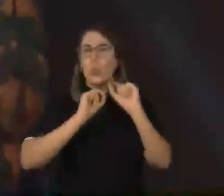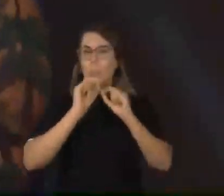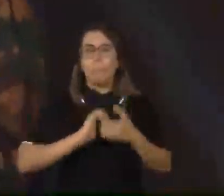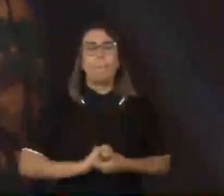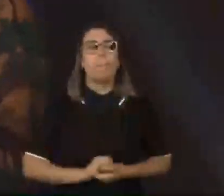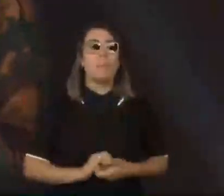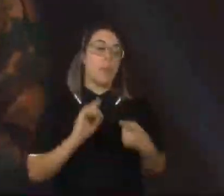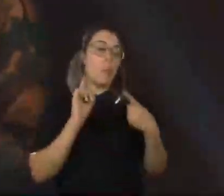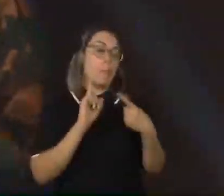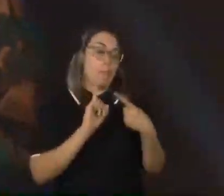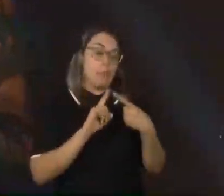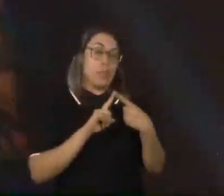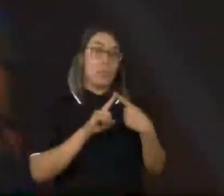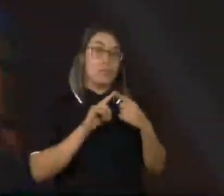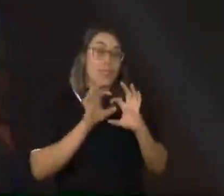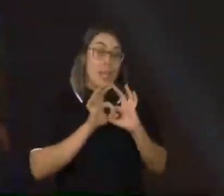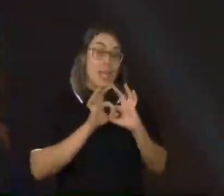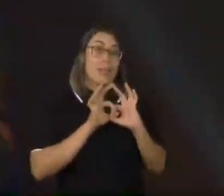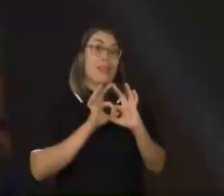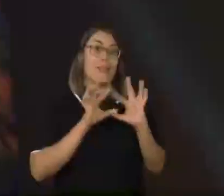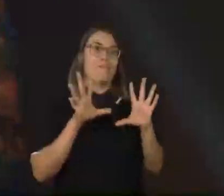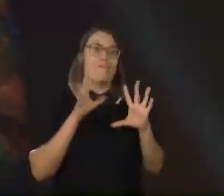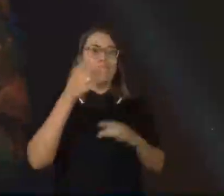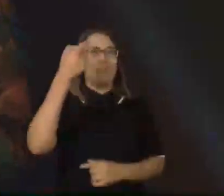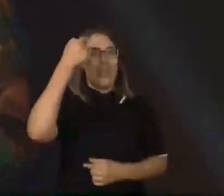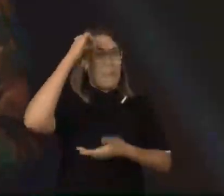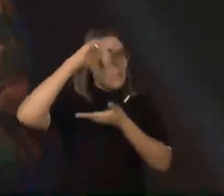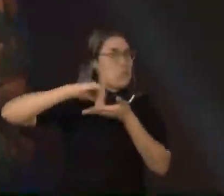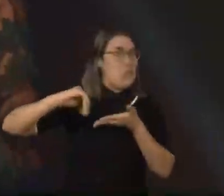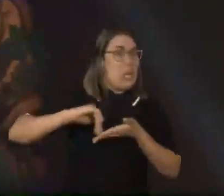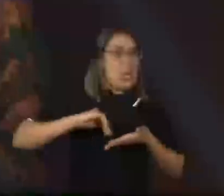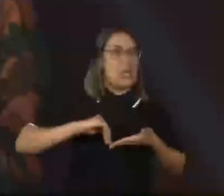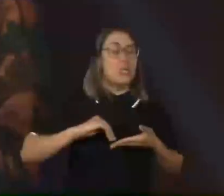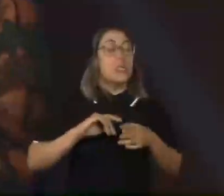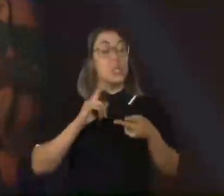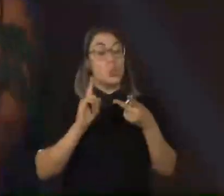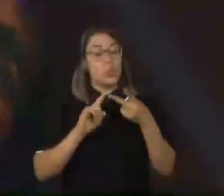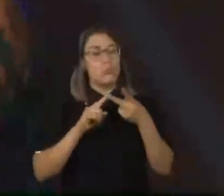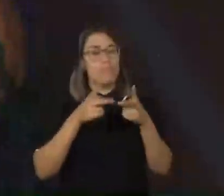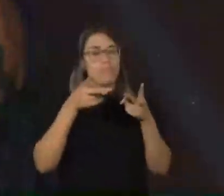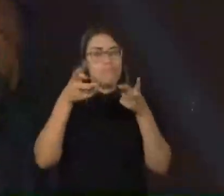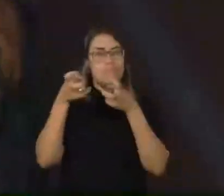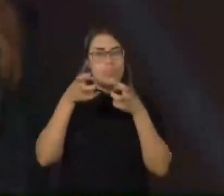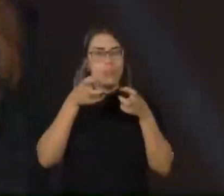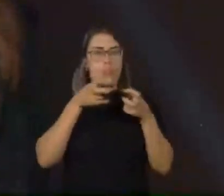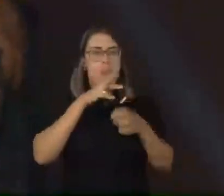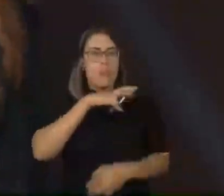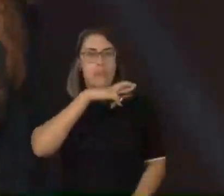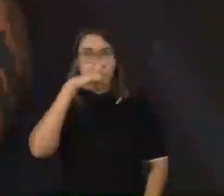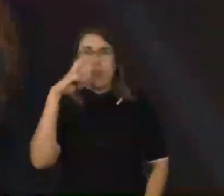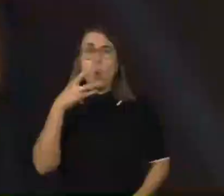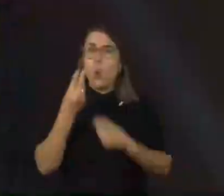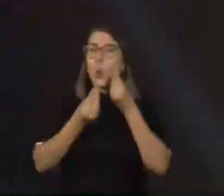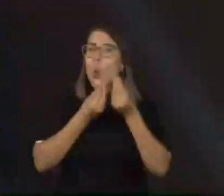Algumas que a gente precisa se livrar e algumas que a gente precisa prestar atenção. Então, do que a gente precisa